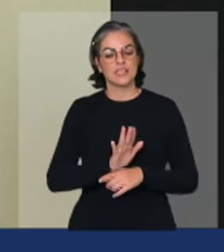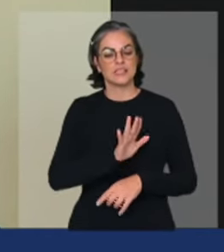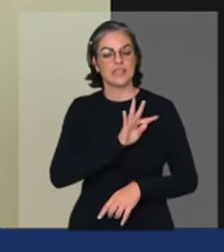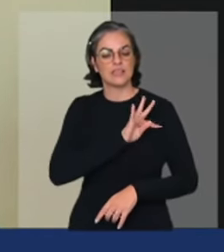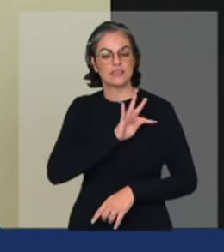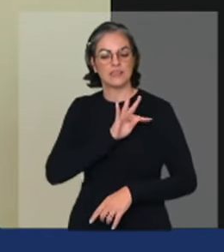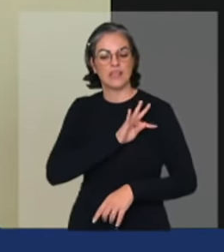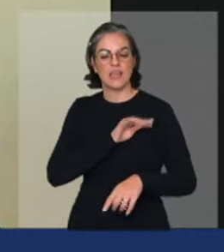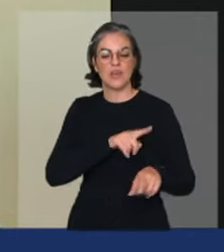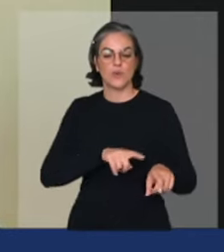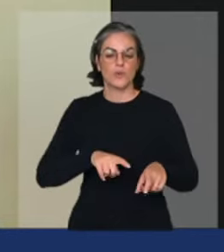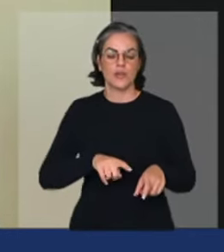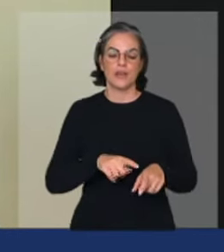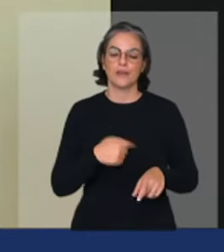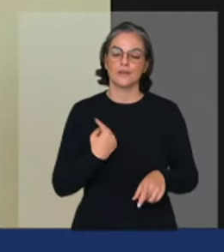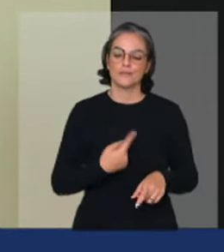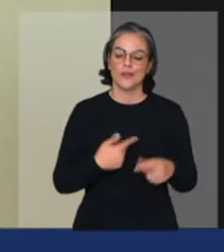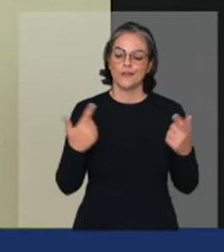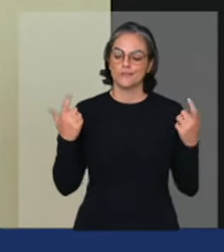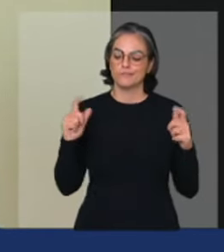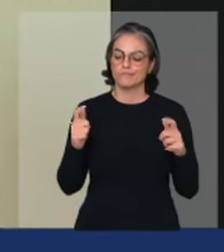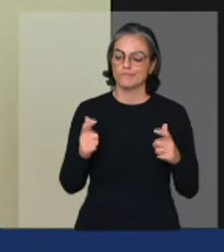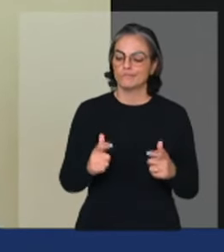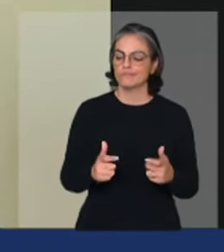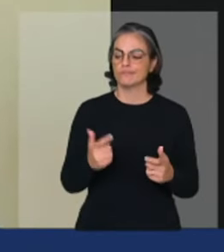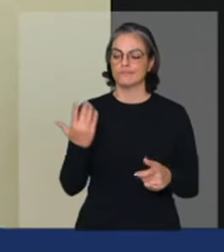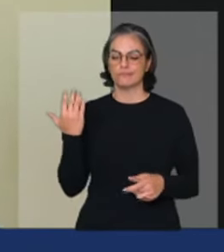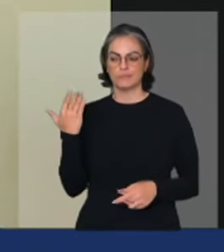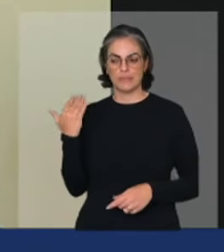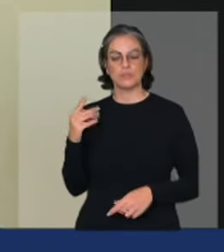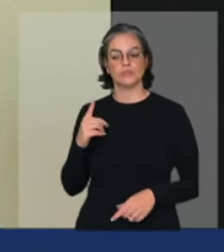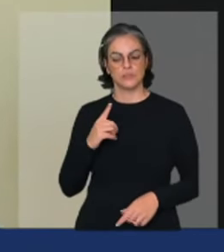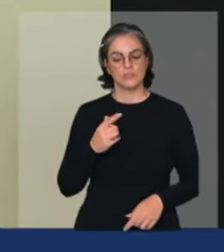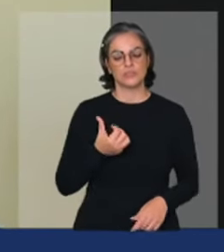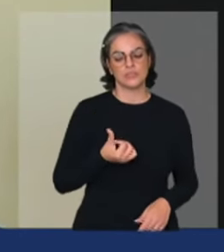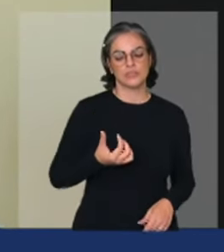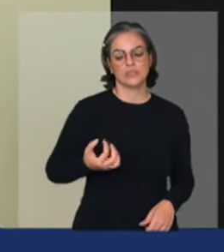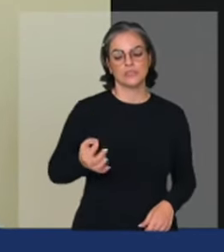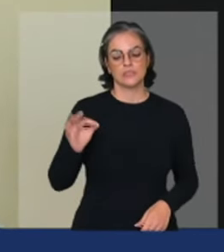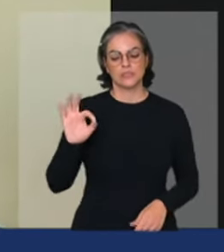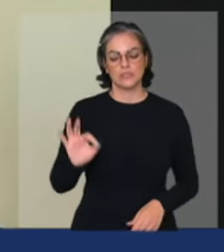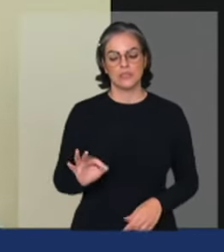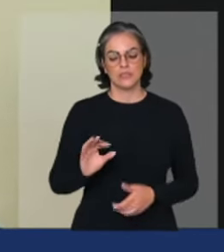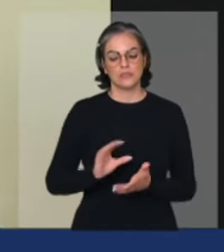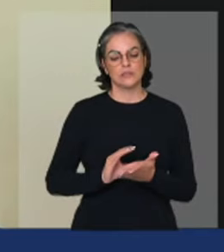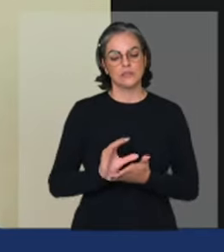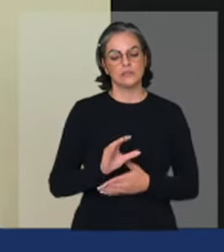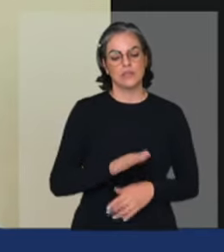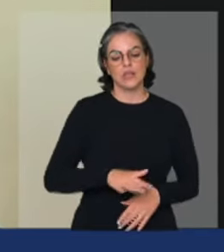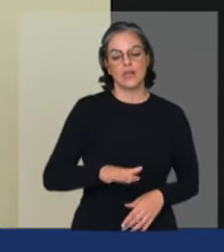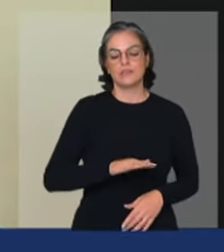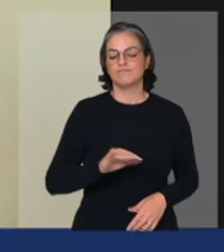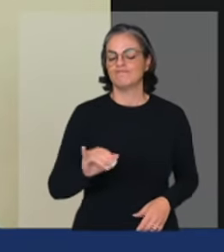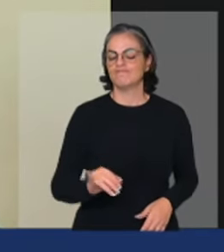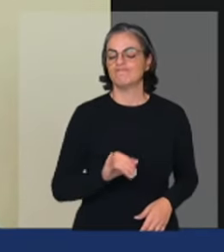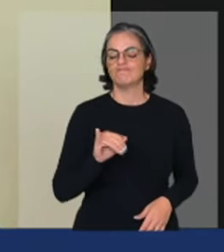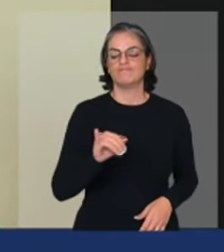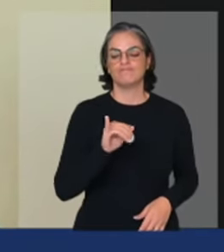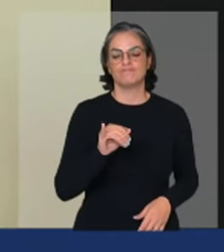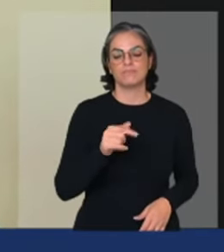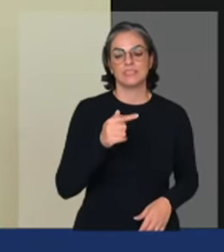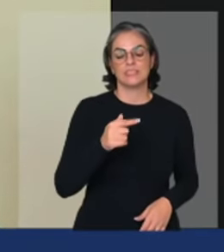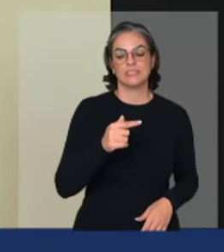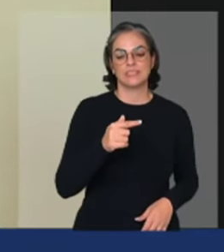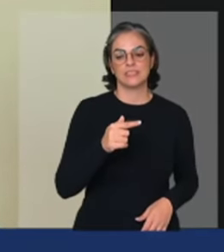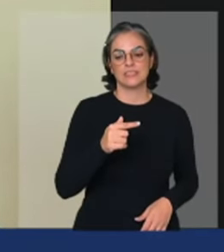o governo federal já chegou a garantir 60% dos recursos para esse serviço essencial há sete décadas para